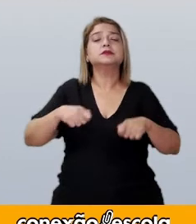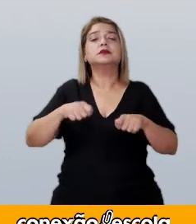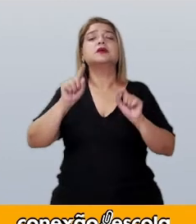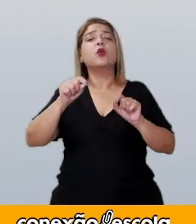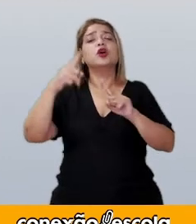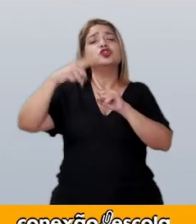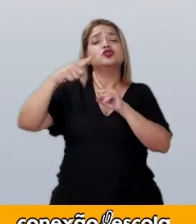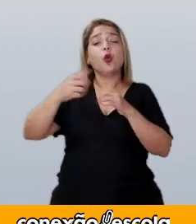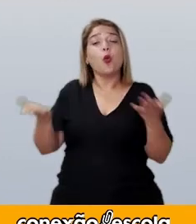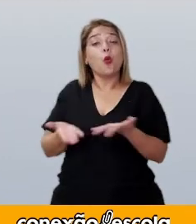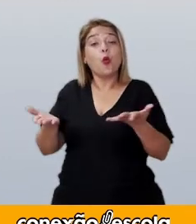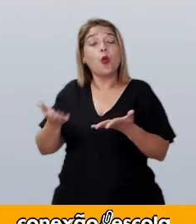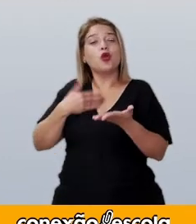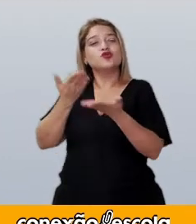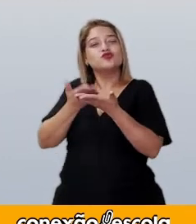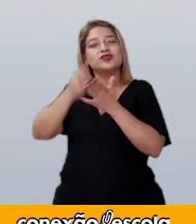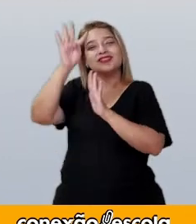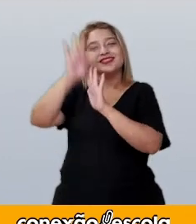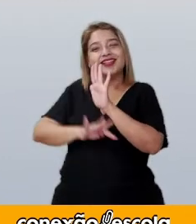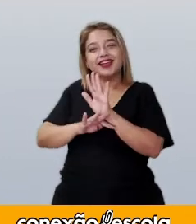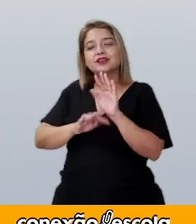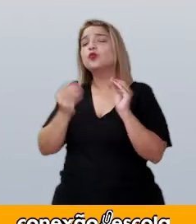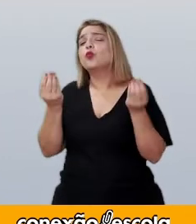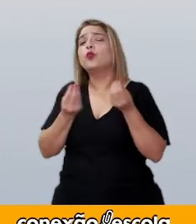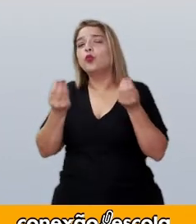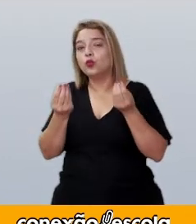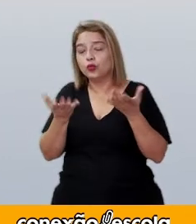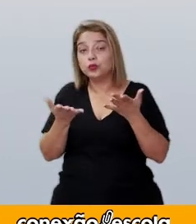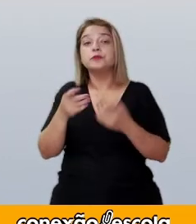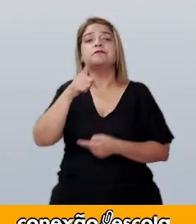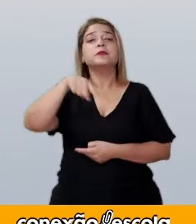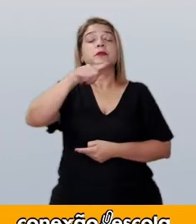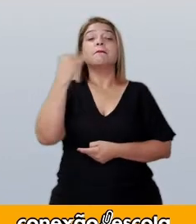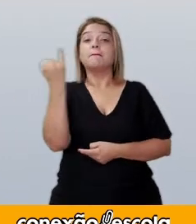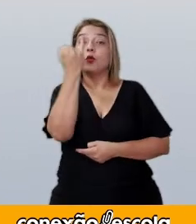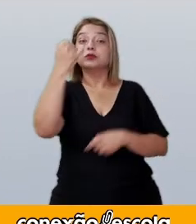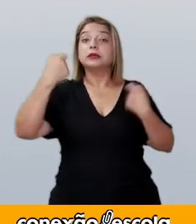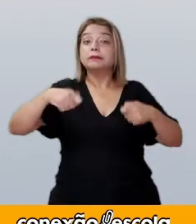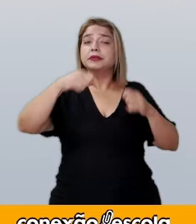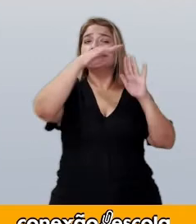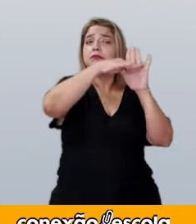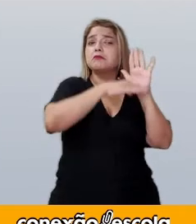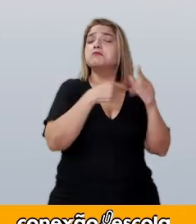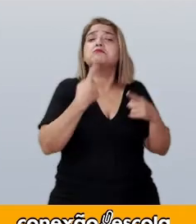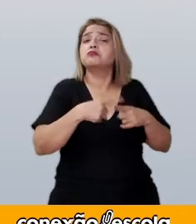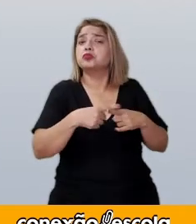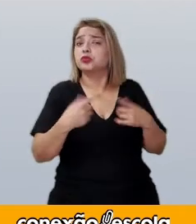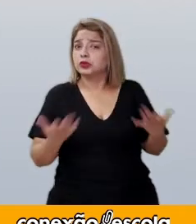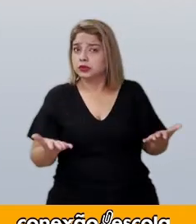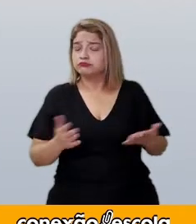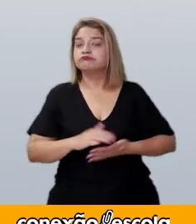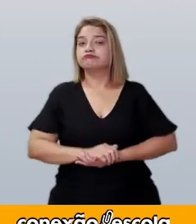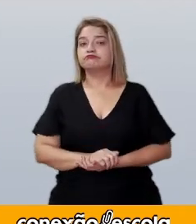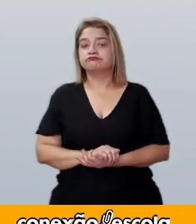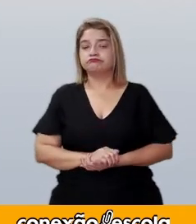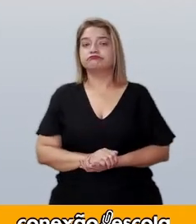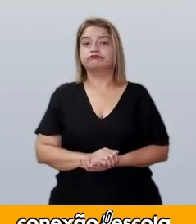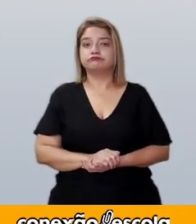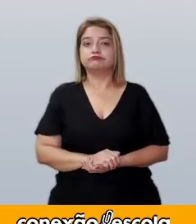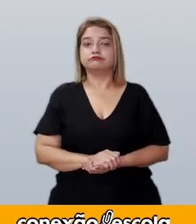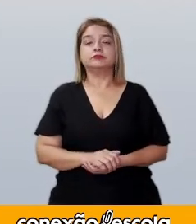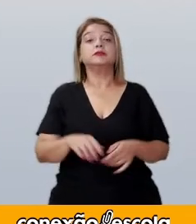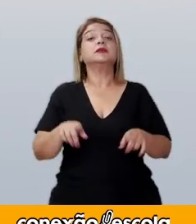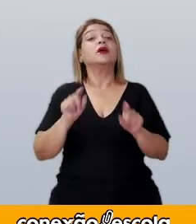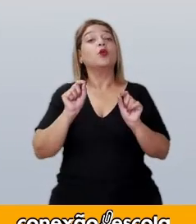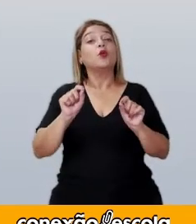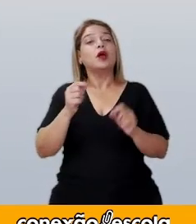texto que estudamos? Qual a importância de seguir as orientações desse texto? Que